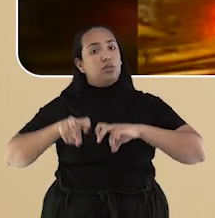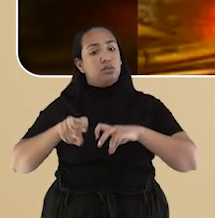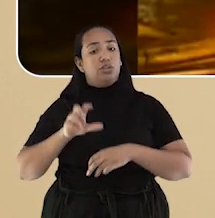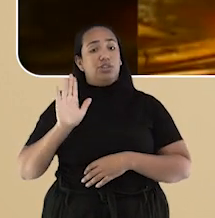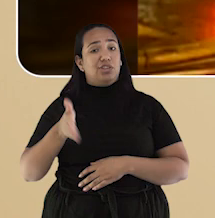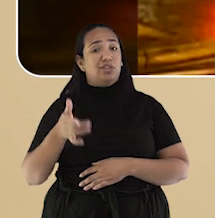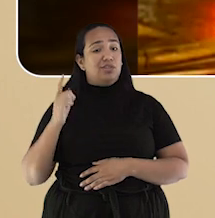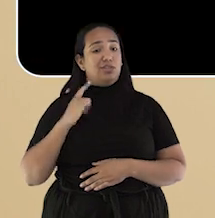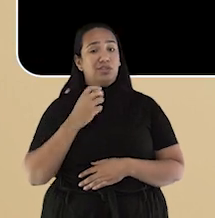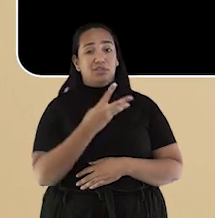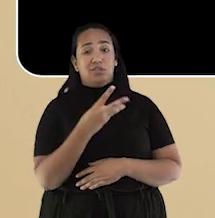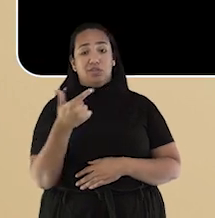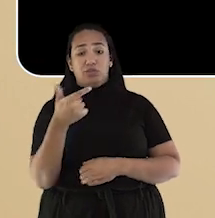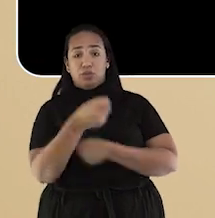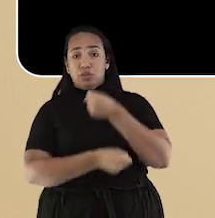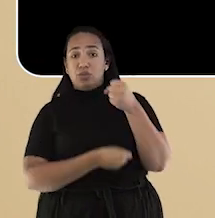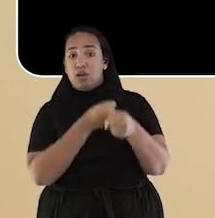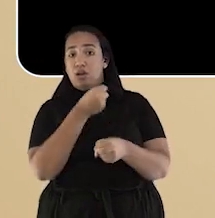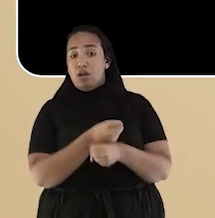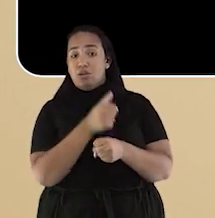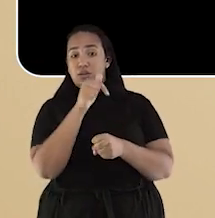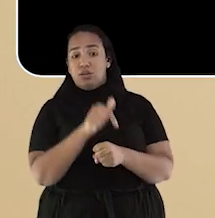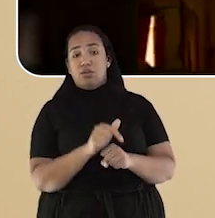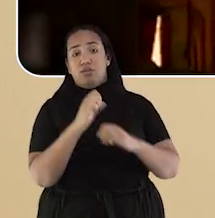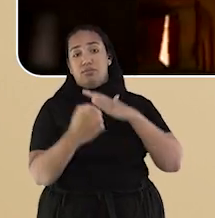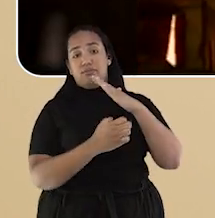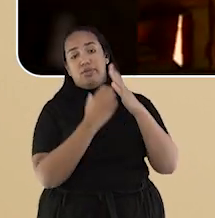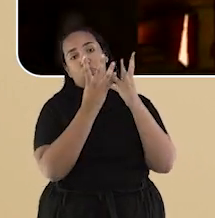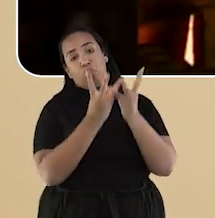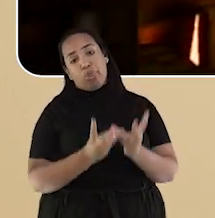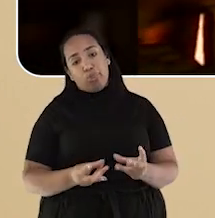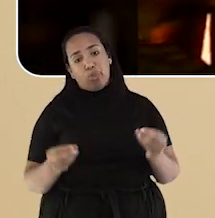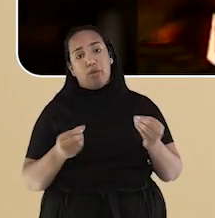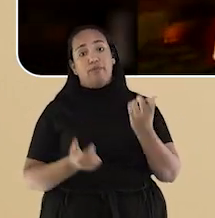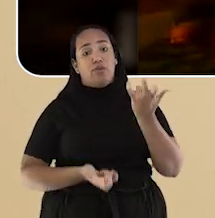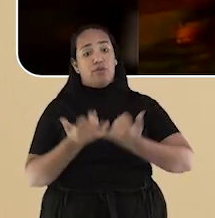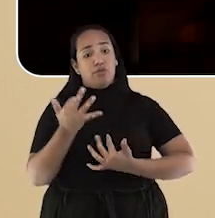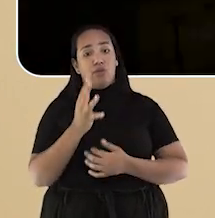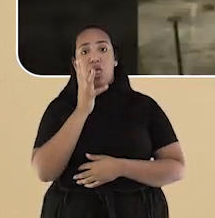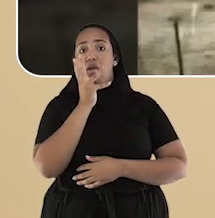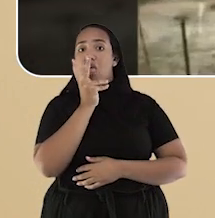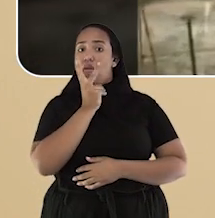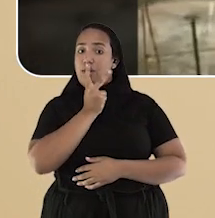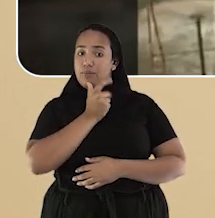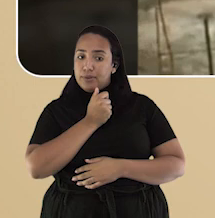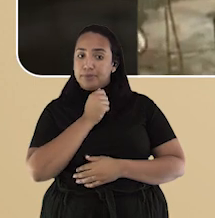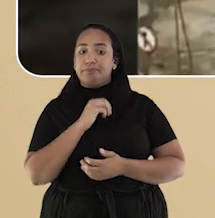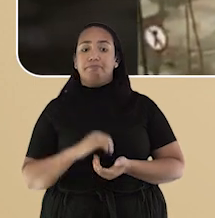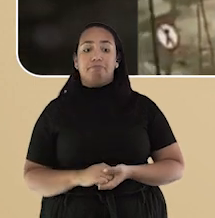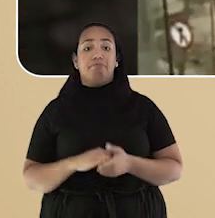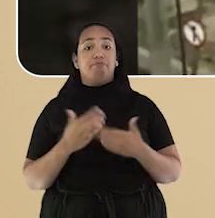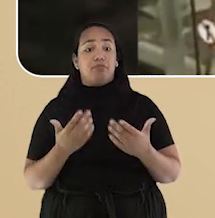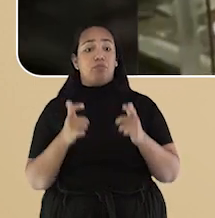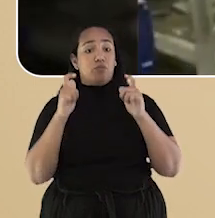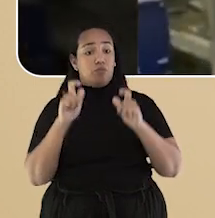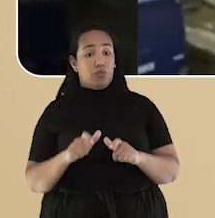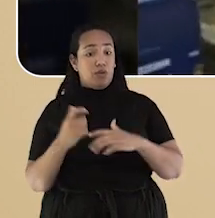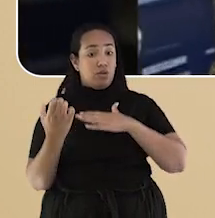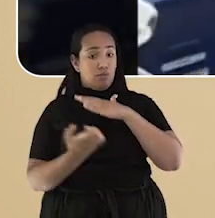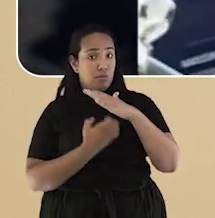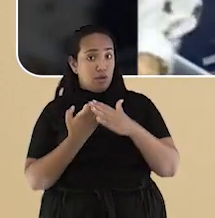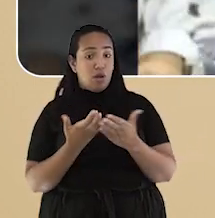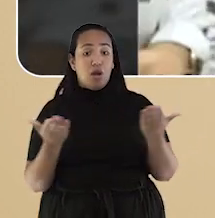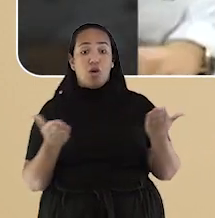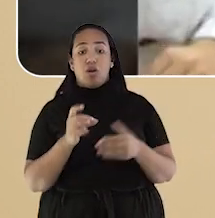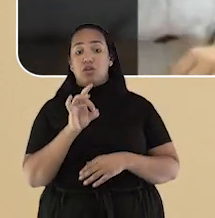anos na cidade acabar em cinzas. O fogo demorou horas para ser controlado. No local da empresa, só restaram as